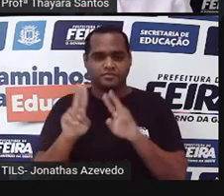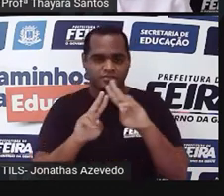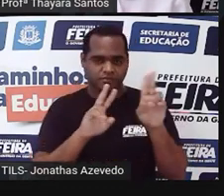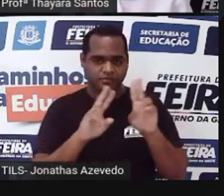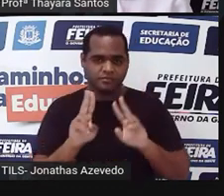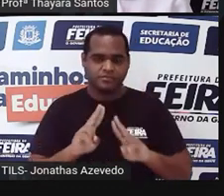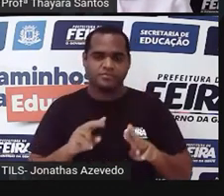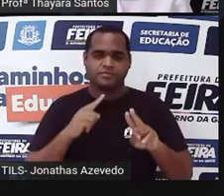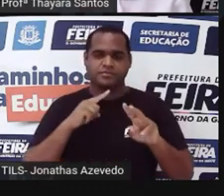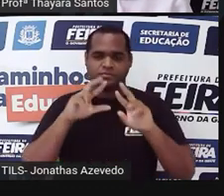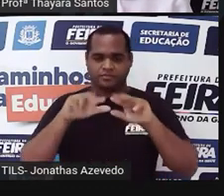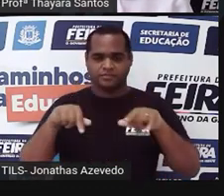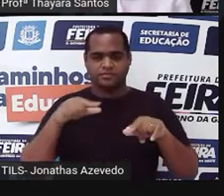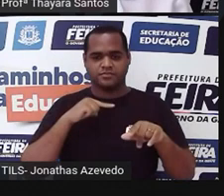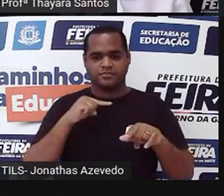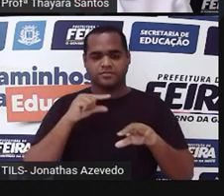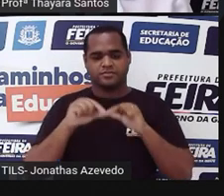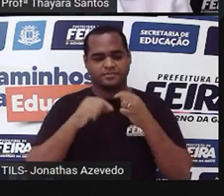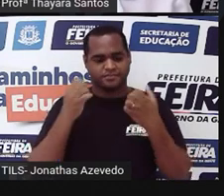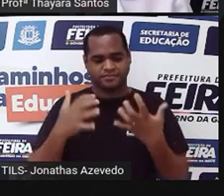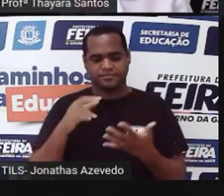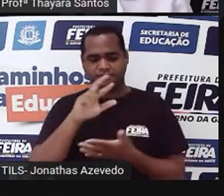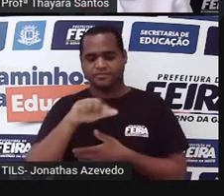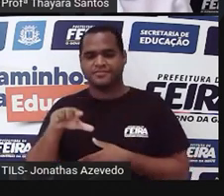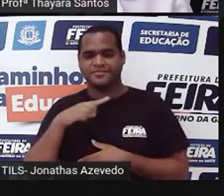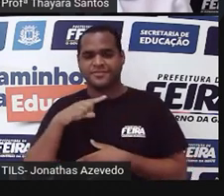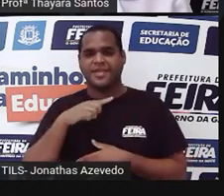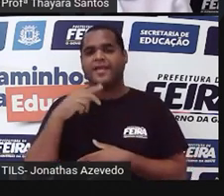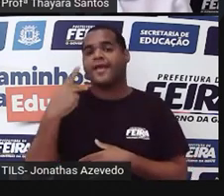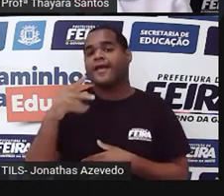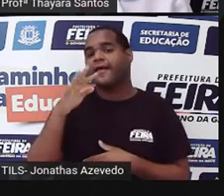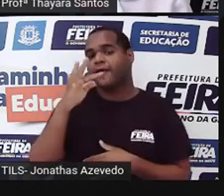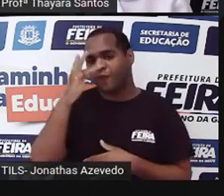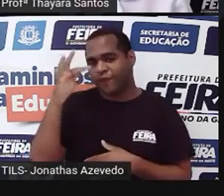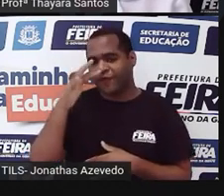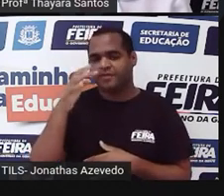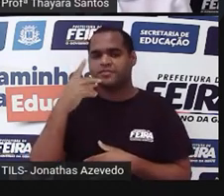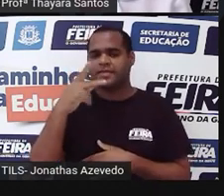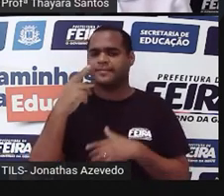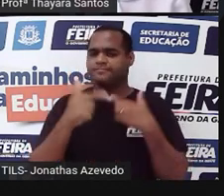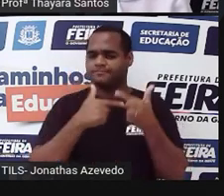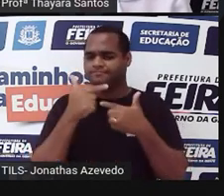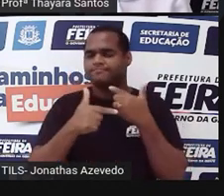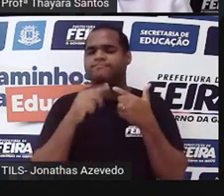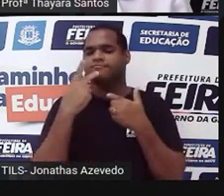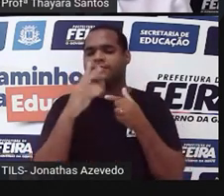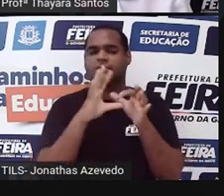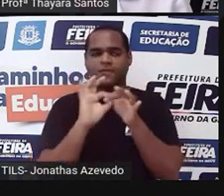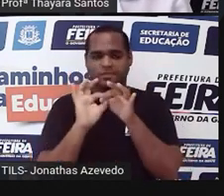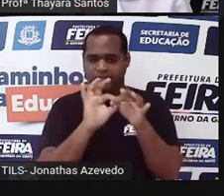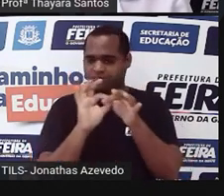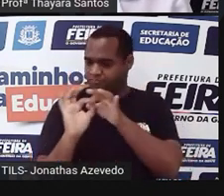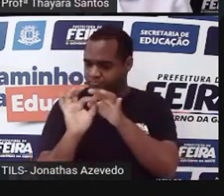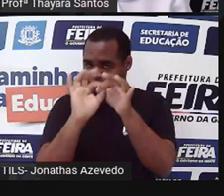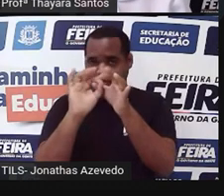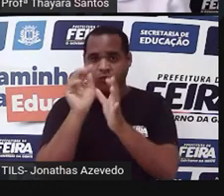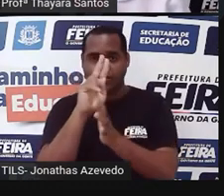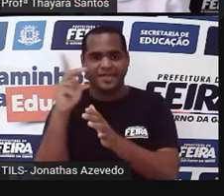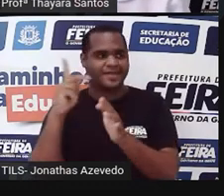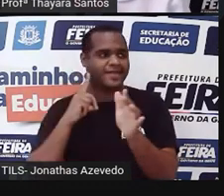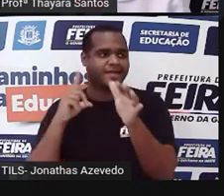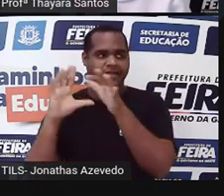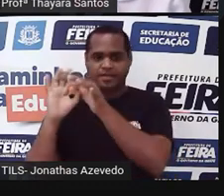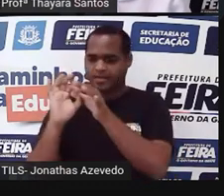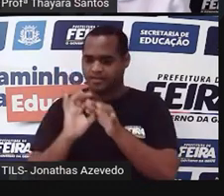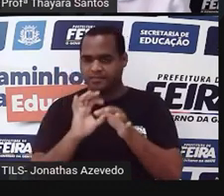uma. Das partezinhas dessa flor. E a tarefa de vocês é conectar esse nomezinho à